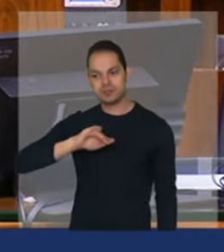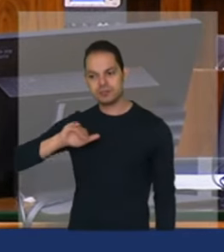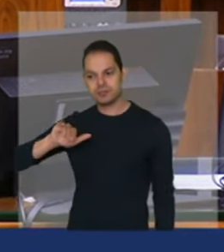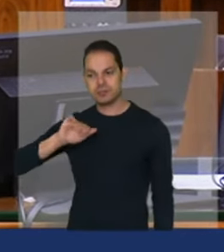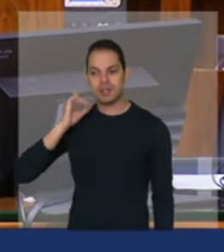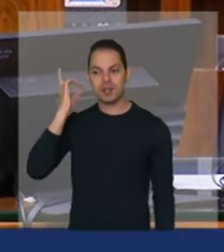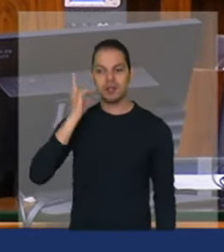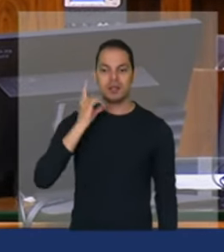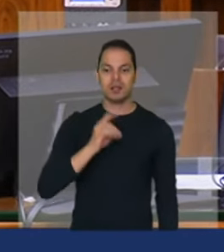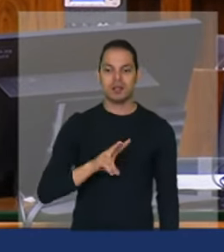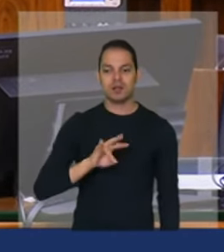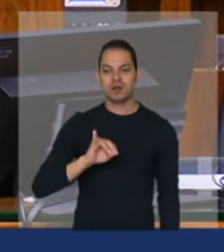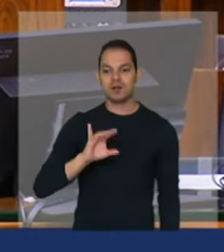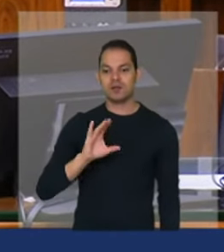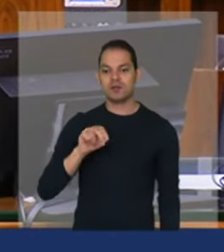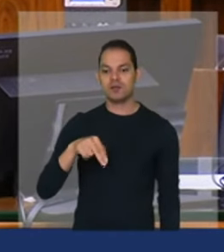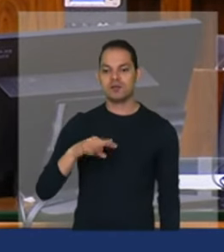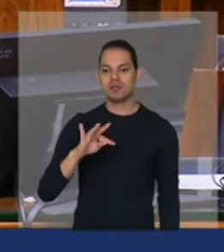Vicentinho